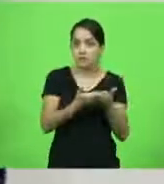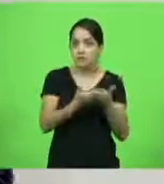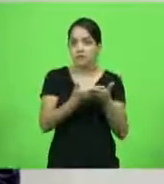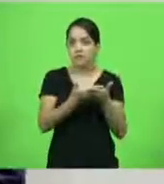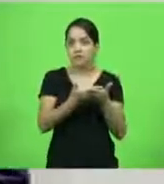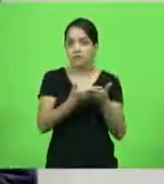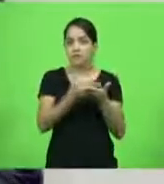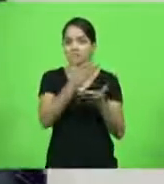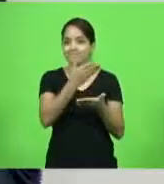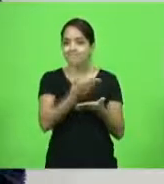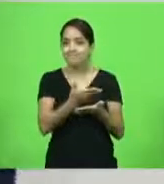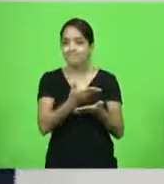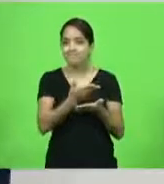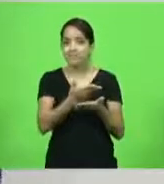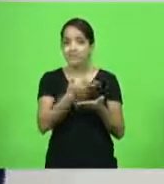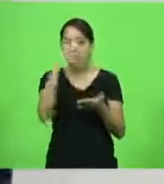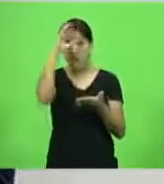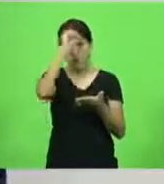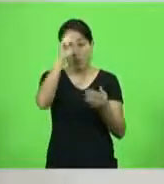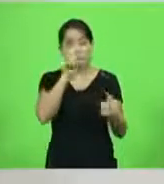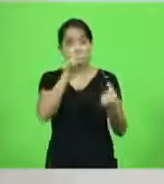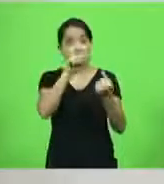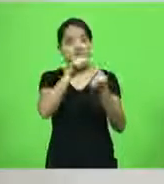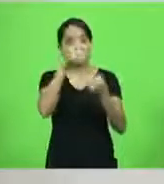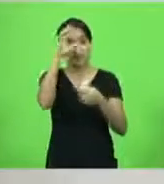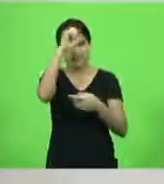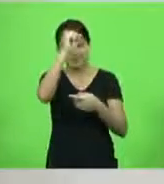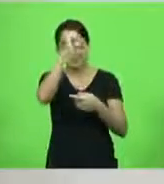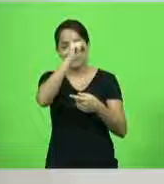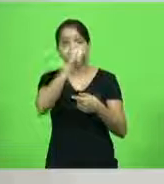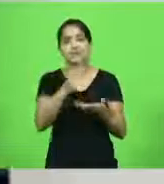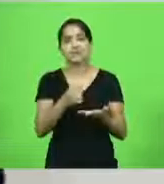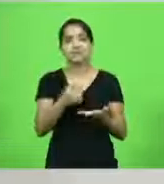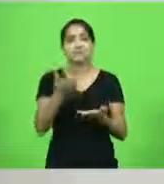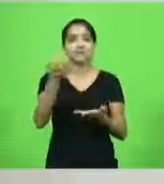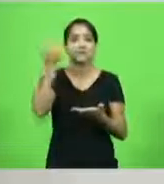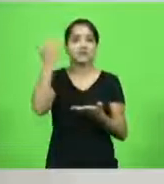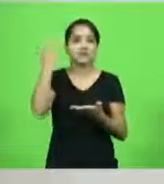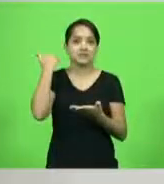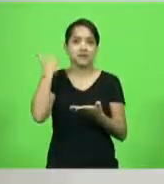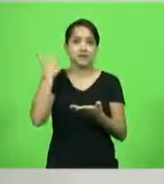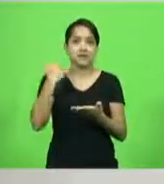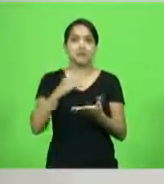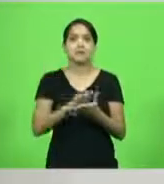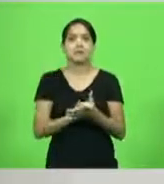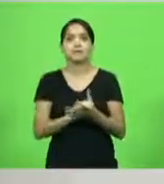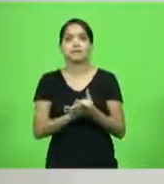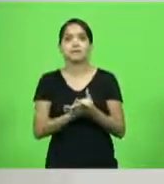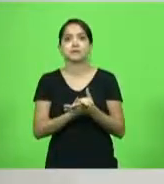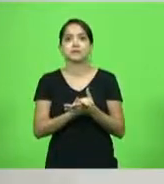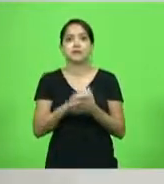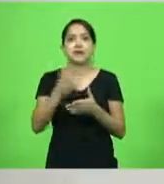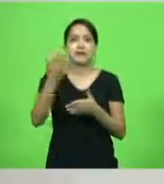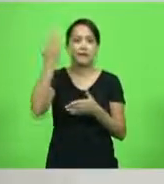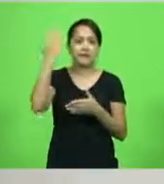a escola com a finalidade de aprender alguma coisa. Isso era muito antes de se ouvir falar em Paulo Freire,